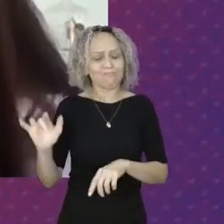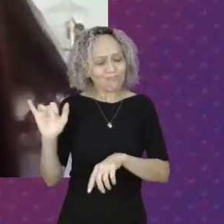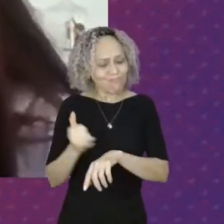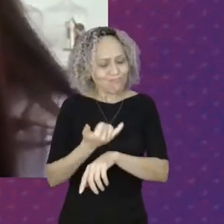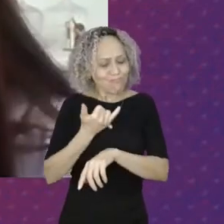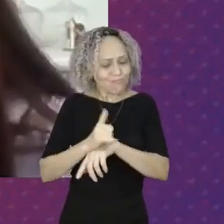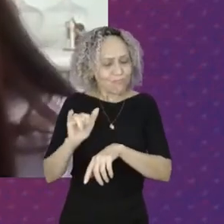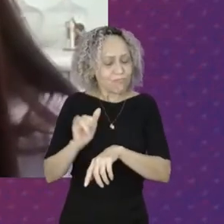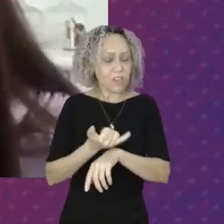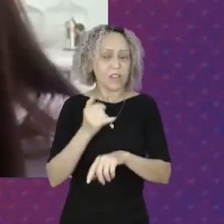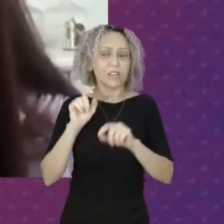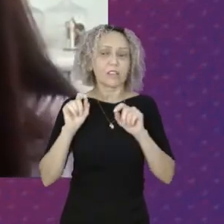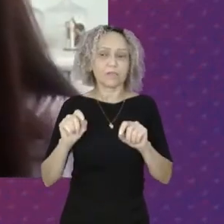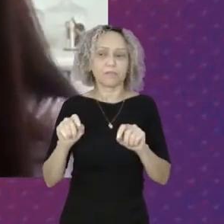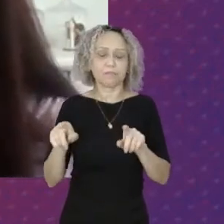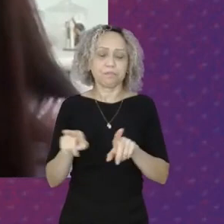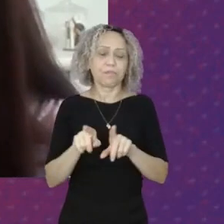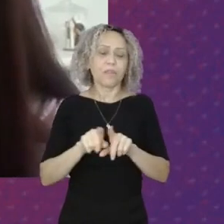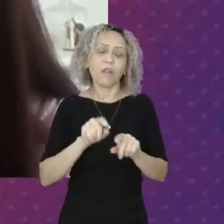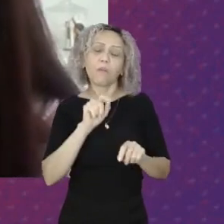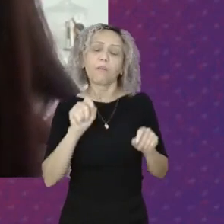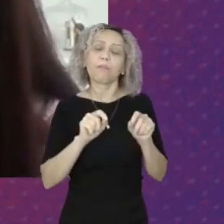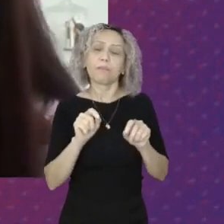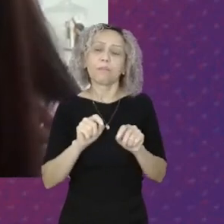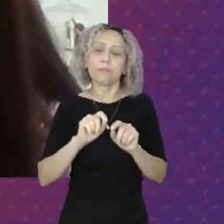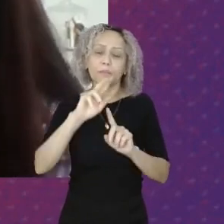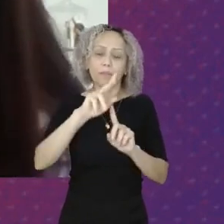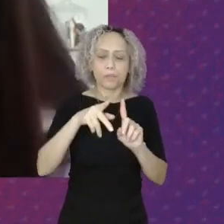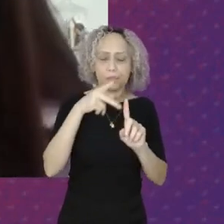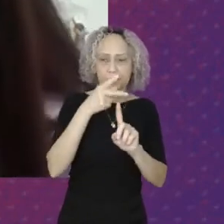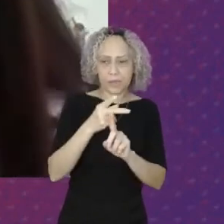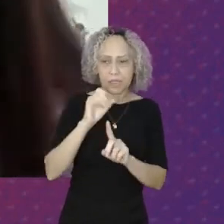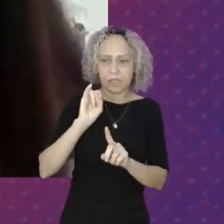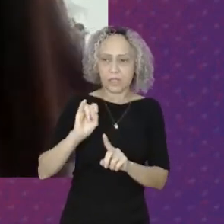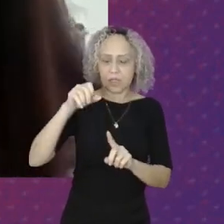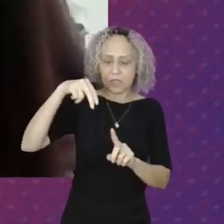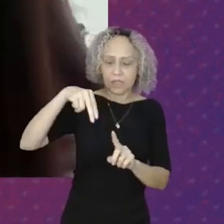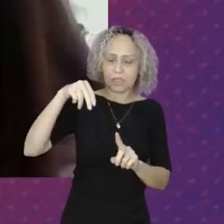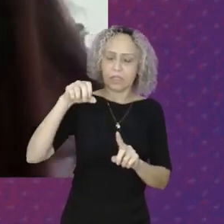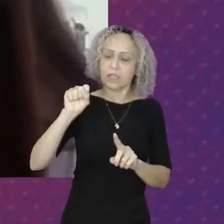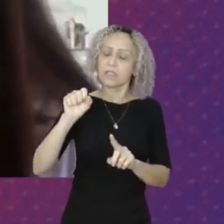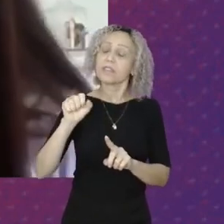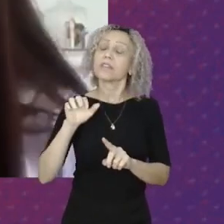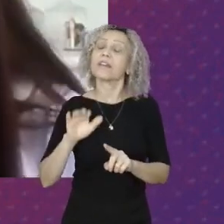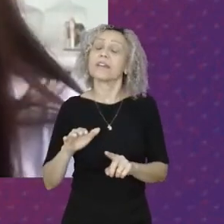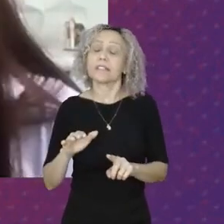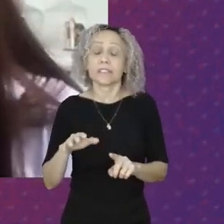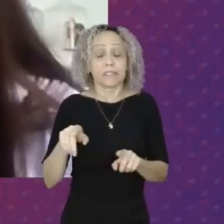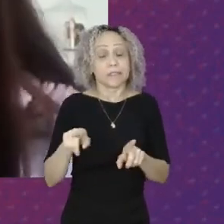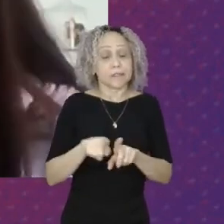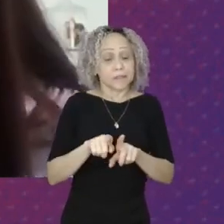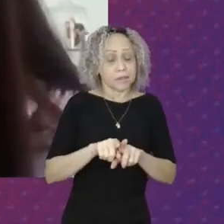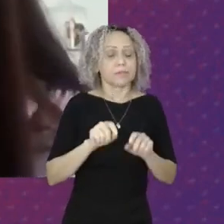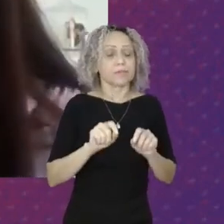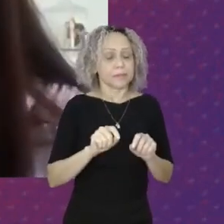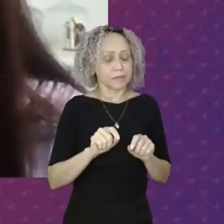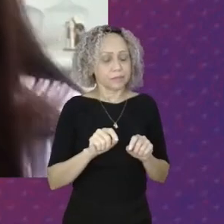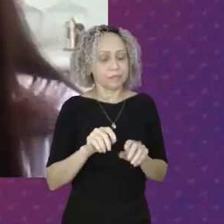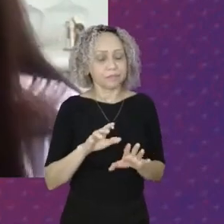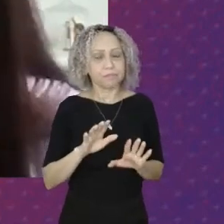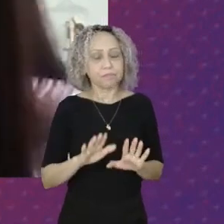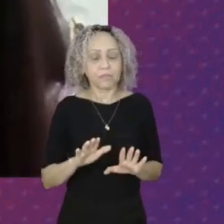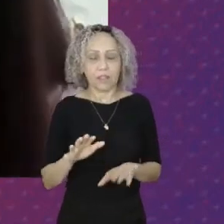outra É a própria Previdência Porque nós ainda Estamos vivendo As mazelas Do governo Anterior A gente tem Muito problema